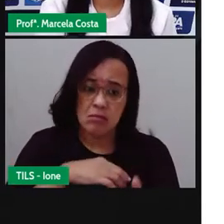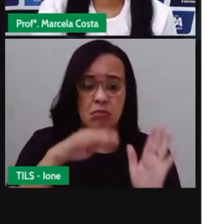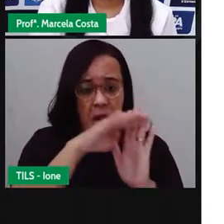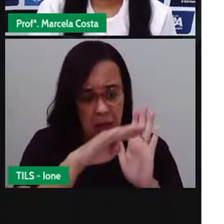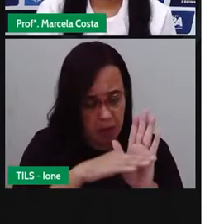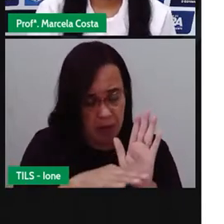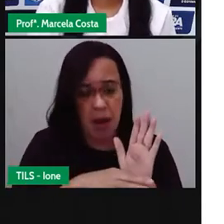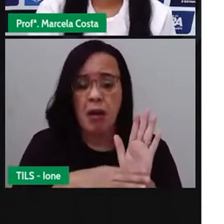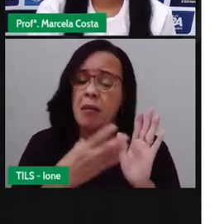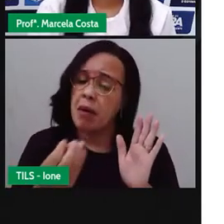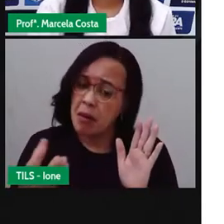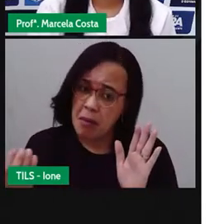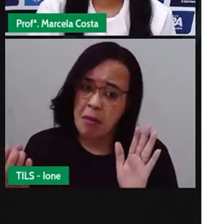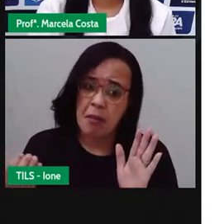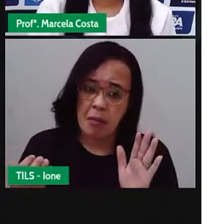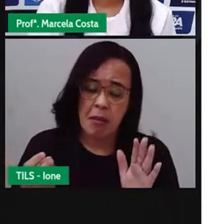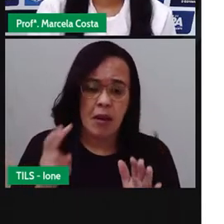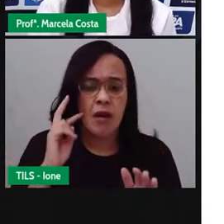de abastecimento?